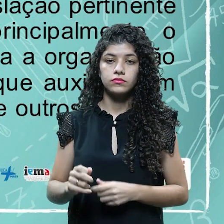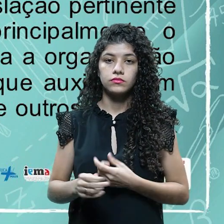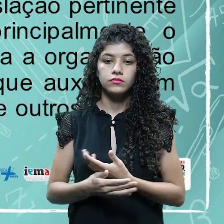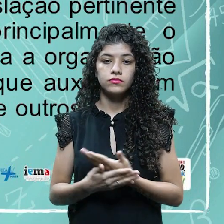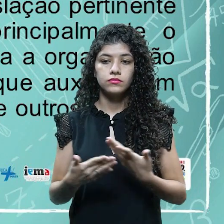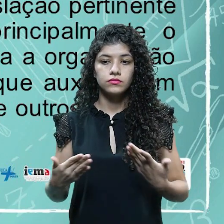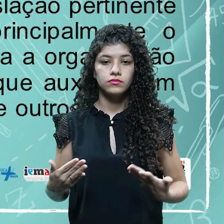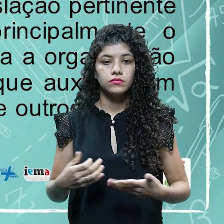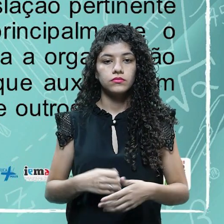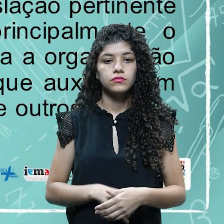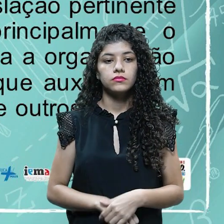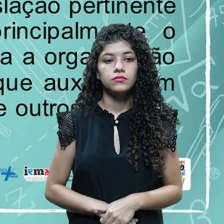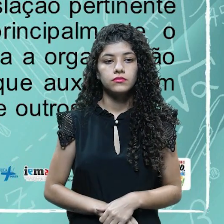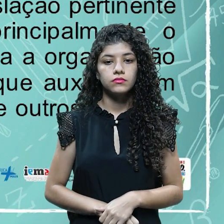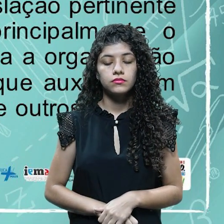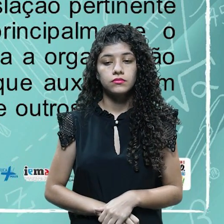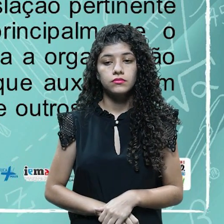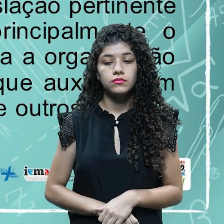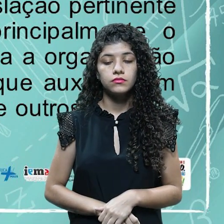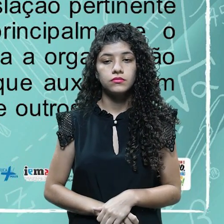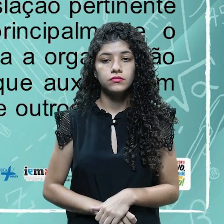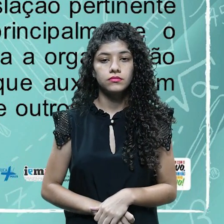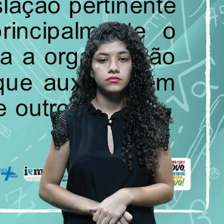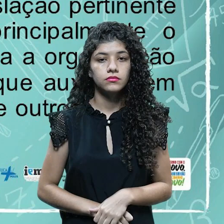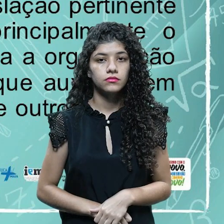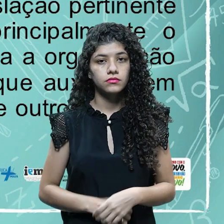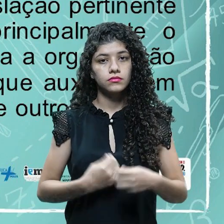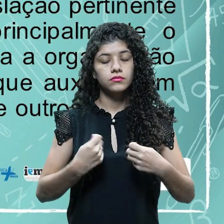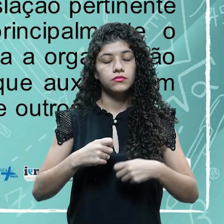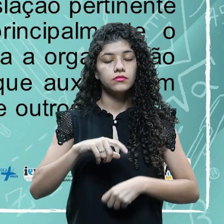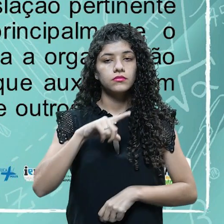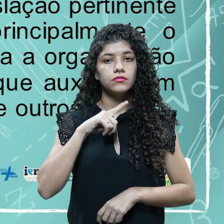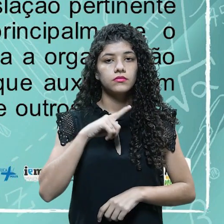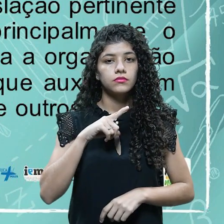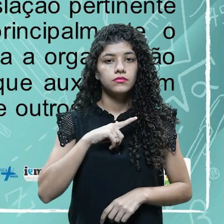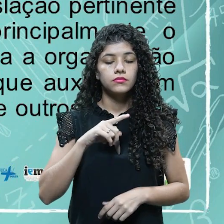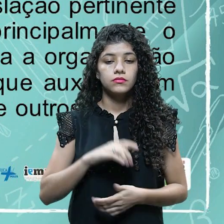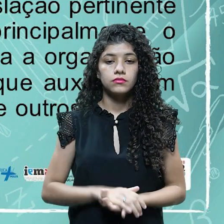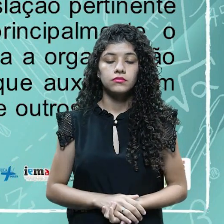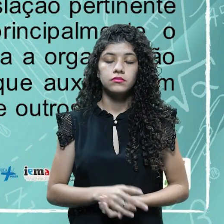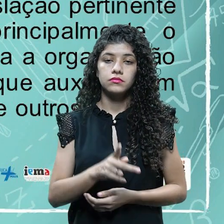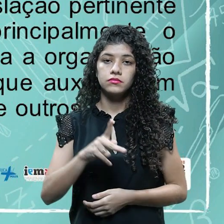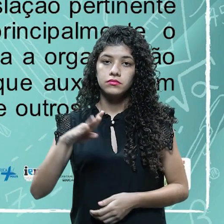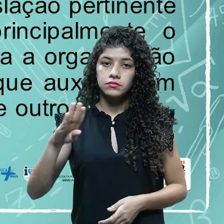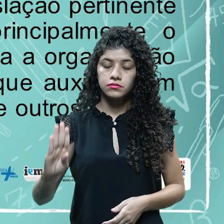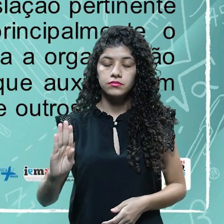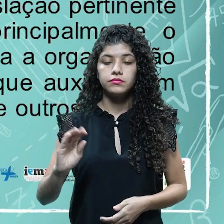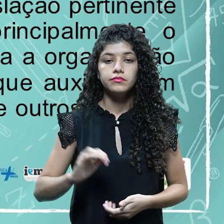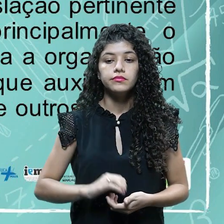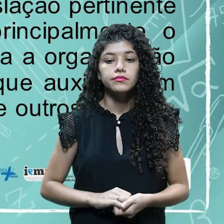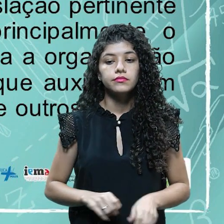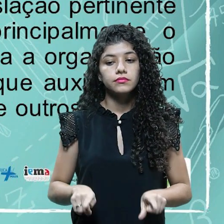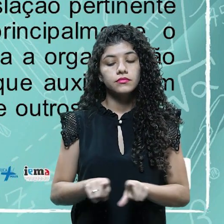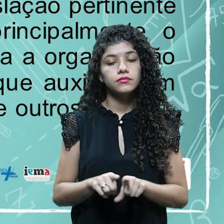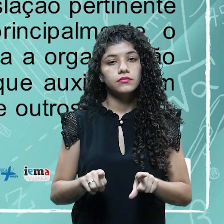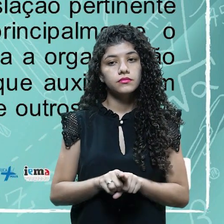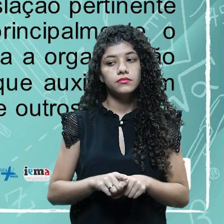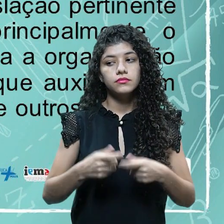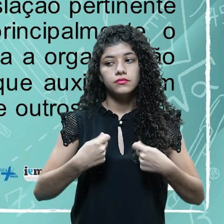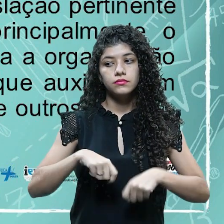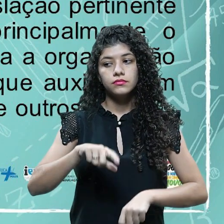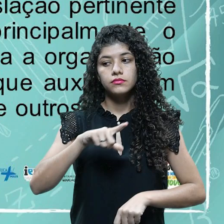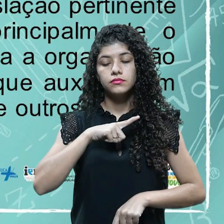que prestigia a questão pública, né, o evento público. E, claro, a gente tem que conhecer a legislação pertinente